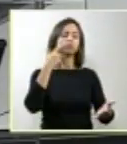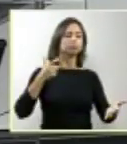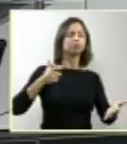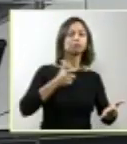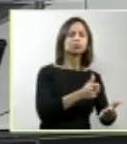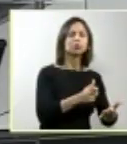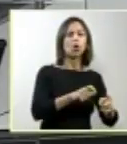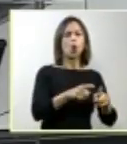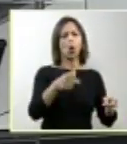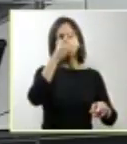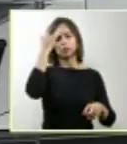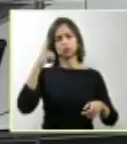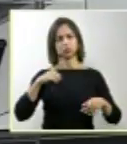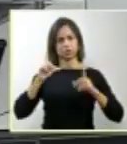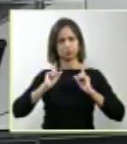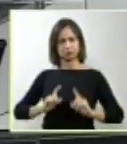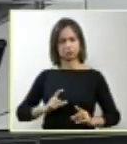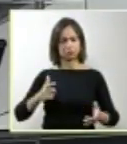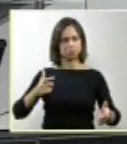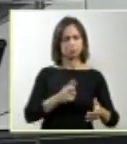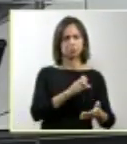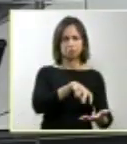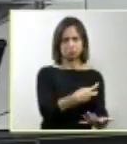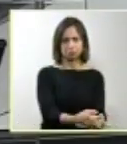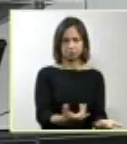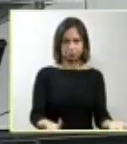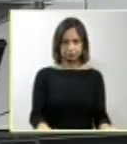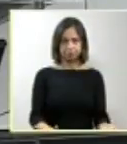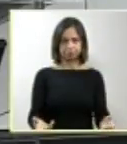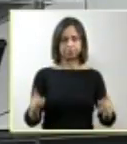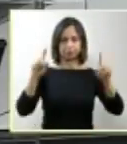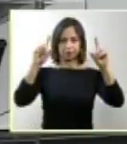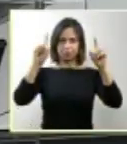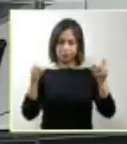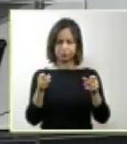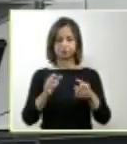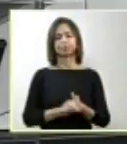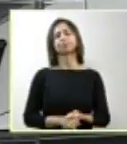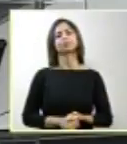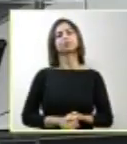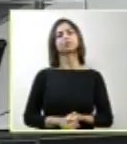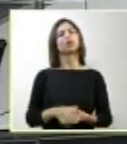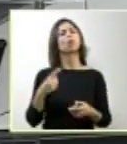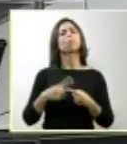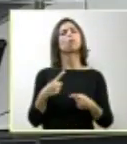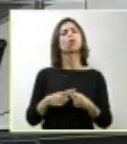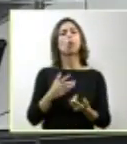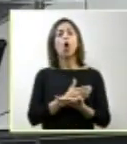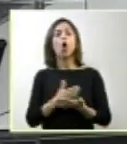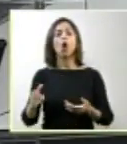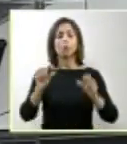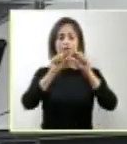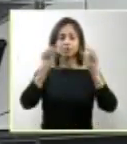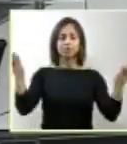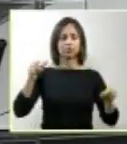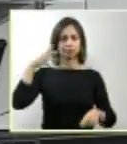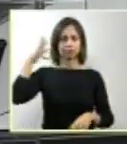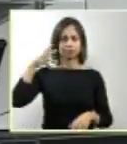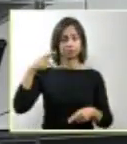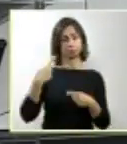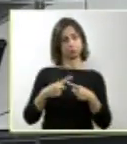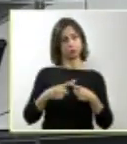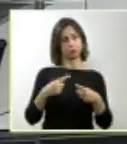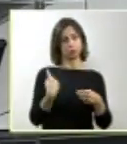de deficiência. Fecha aspas. Para que eu inicio com essa formulação? Porque a nossa